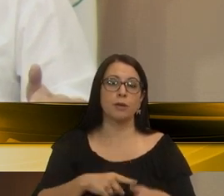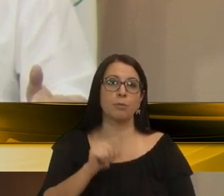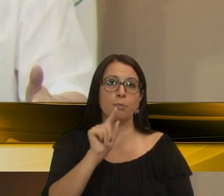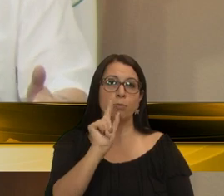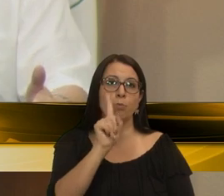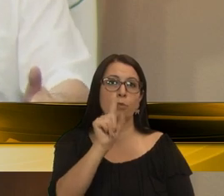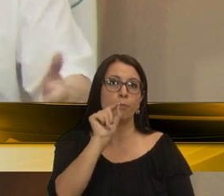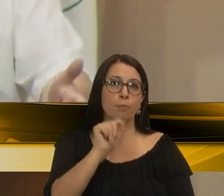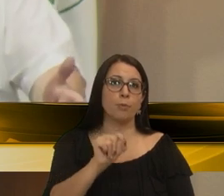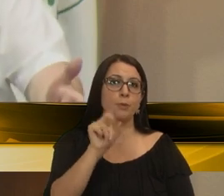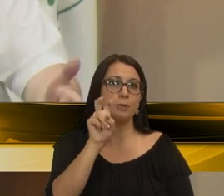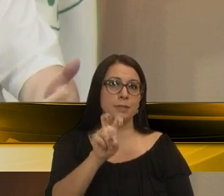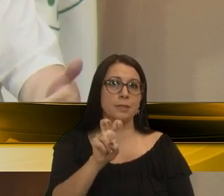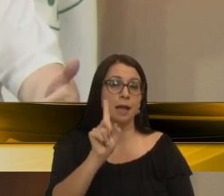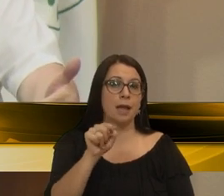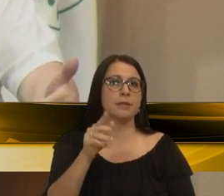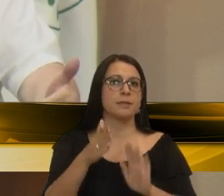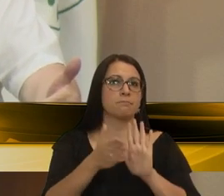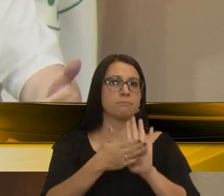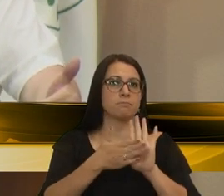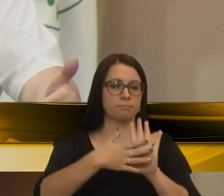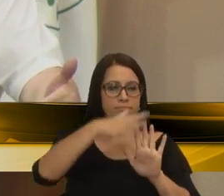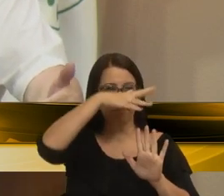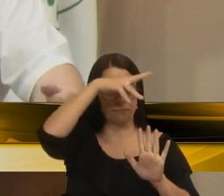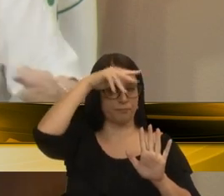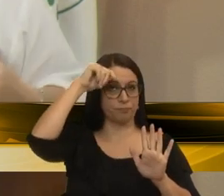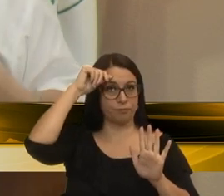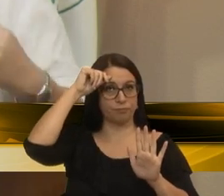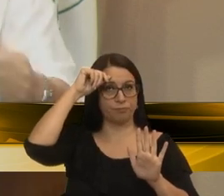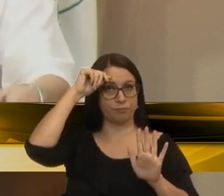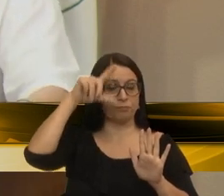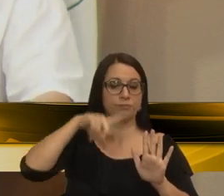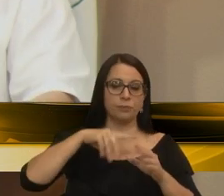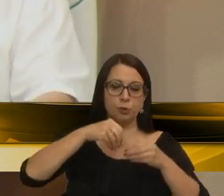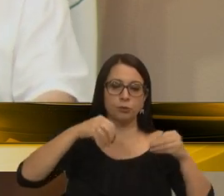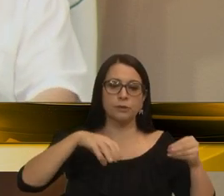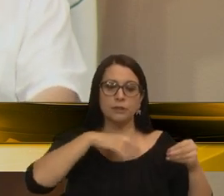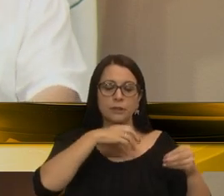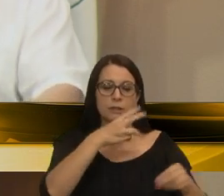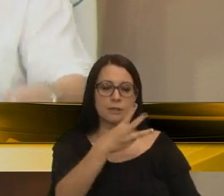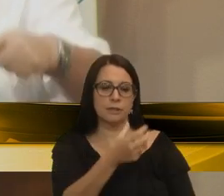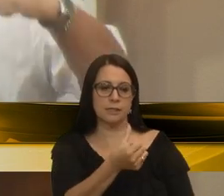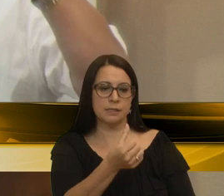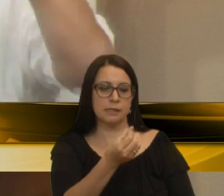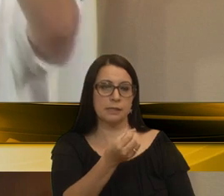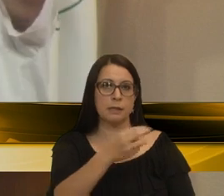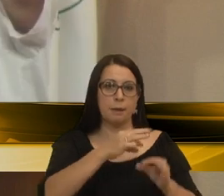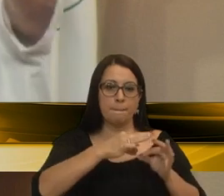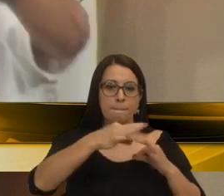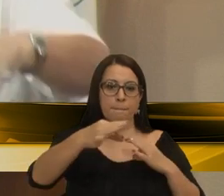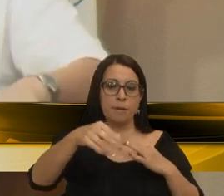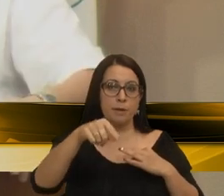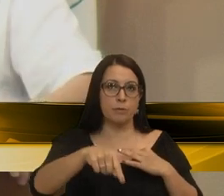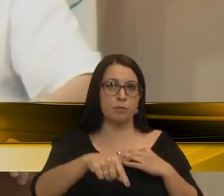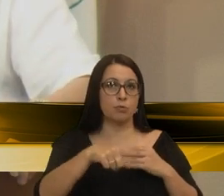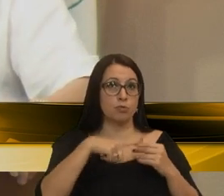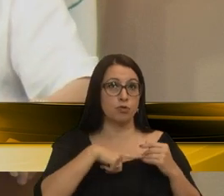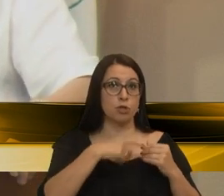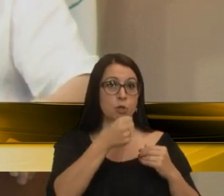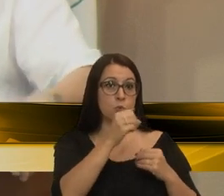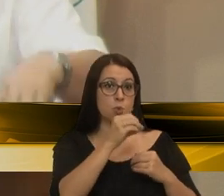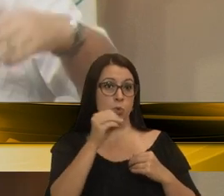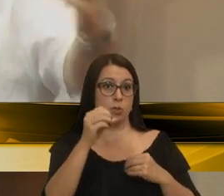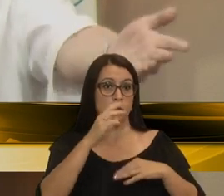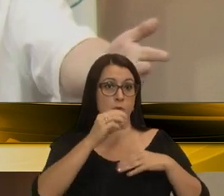,5, essa é a proposta do Executivo, então, você tem o terreno de 360 metros, você tinha uma projeção de 800 metros,